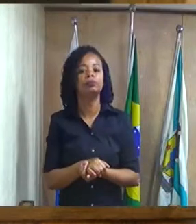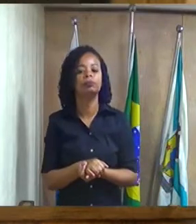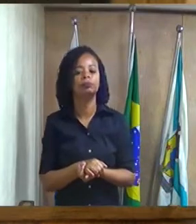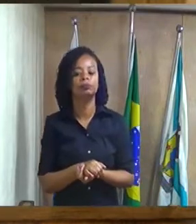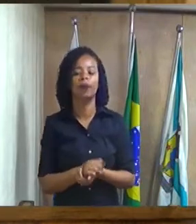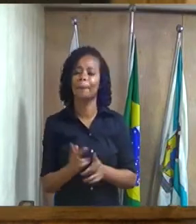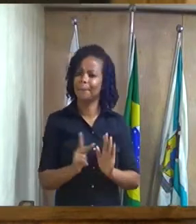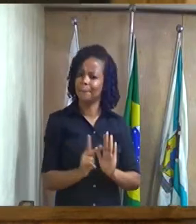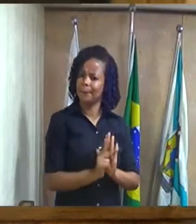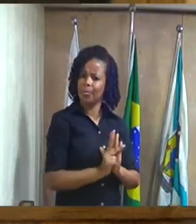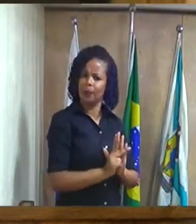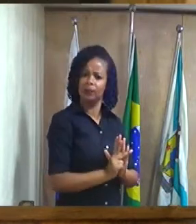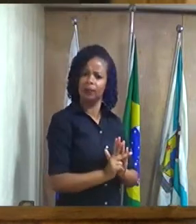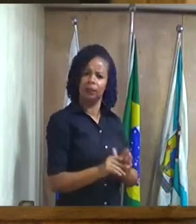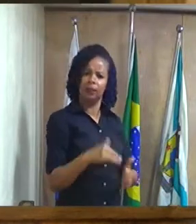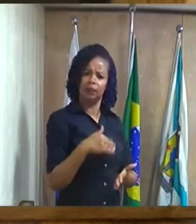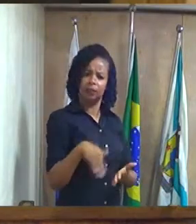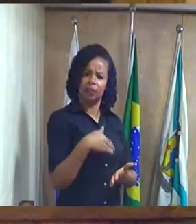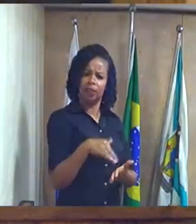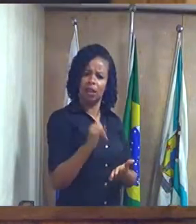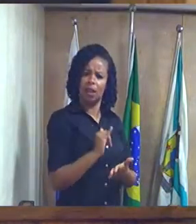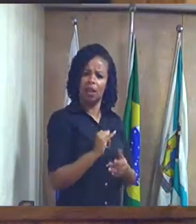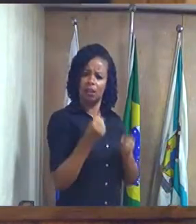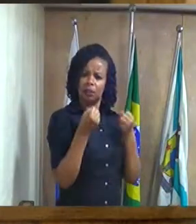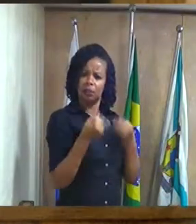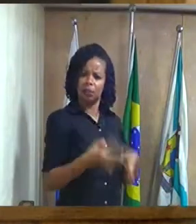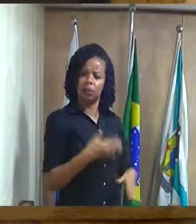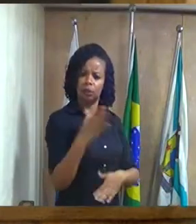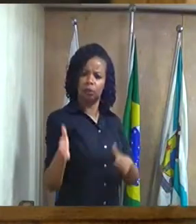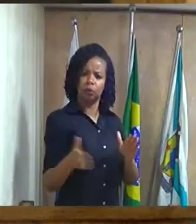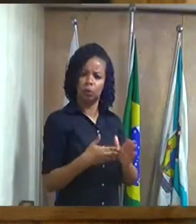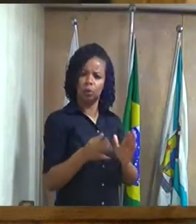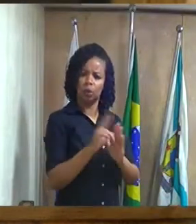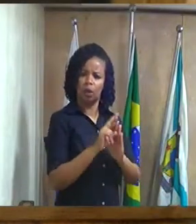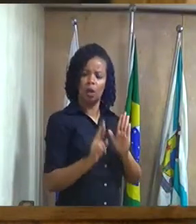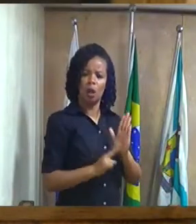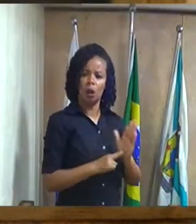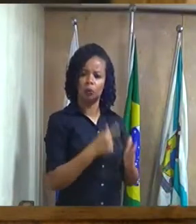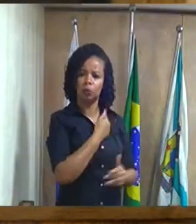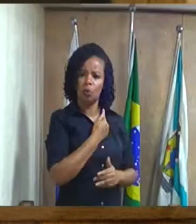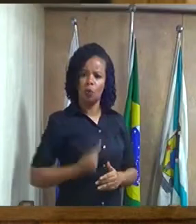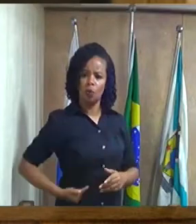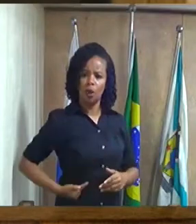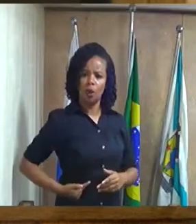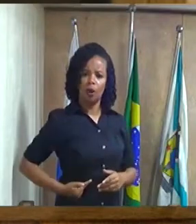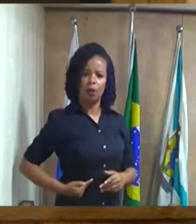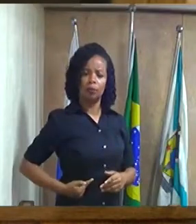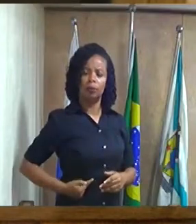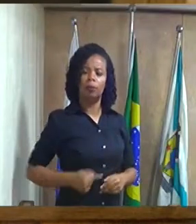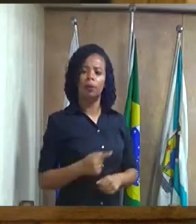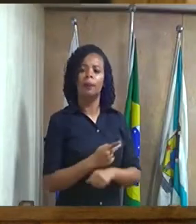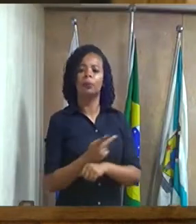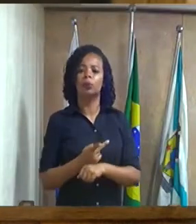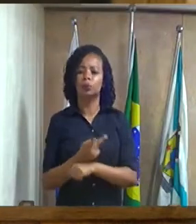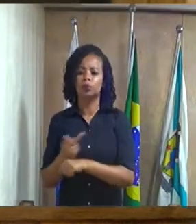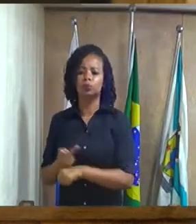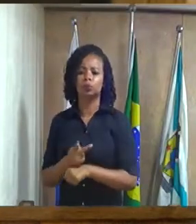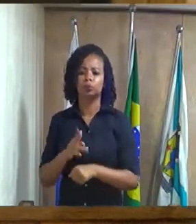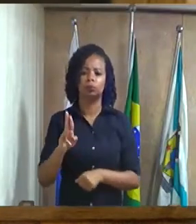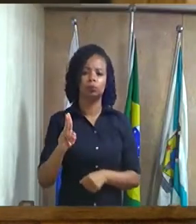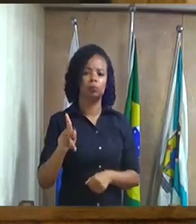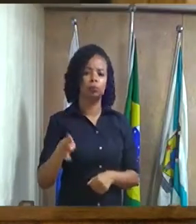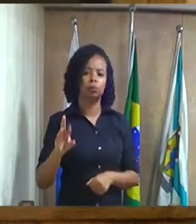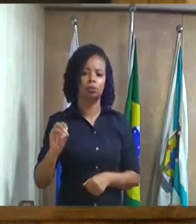a secretaria que dita todas as regas do governo que é a procuradoria tem